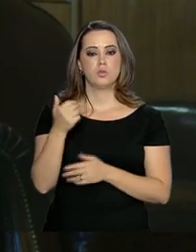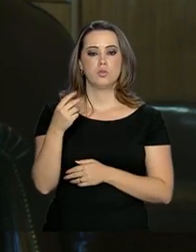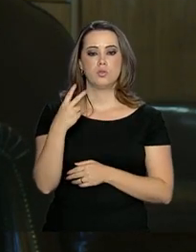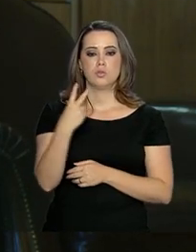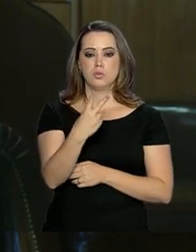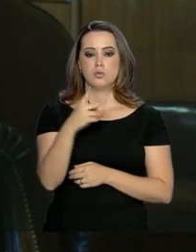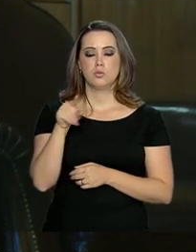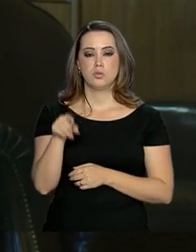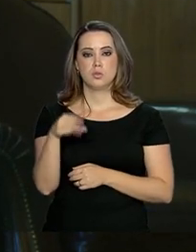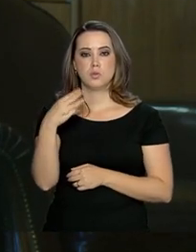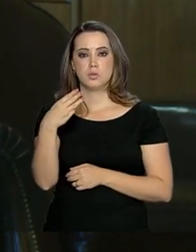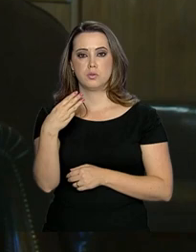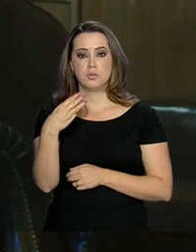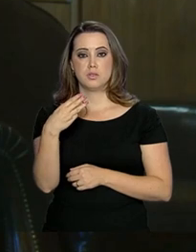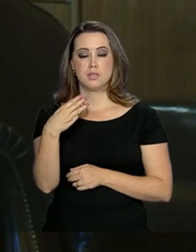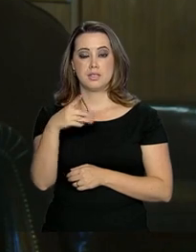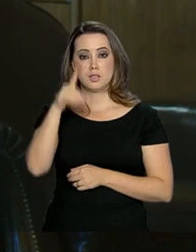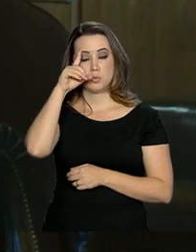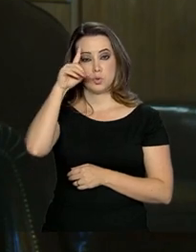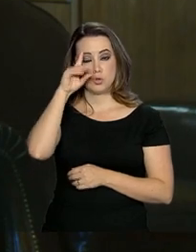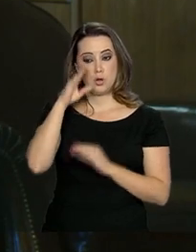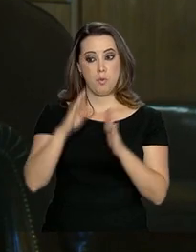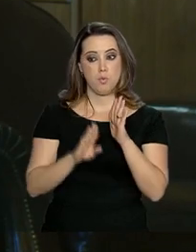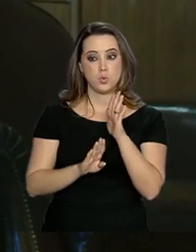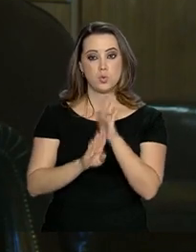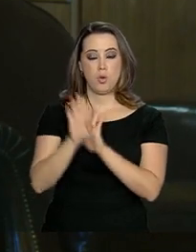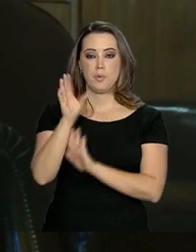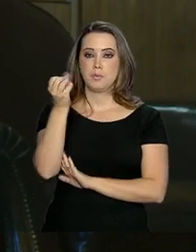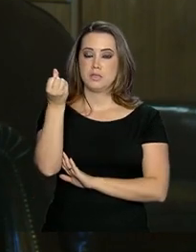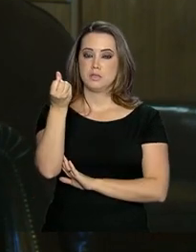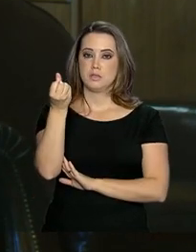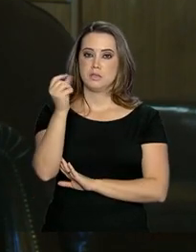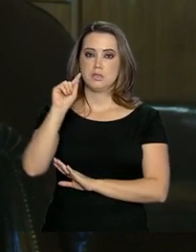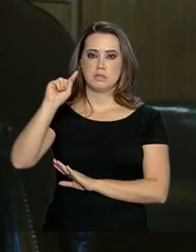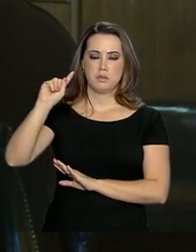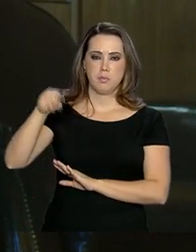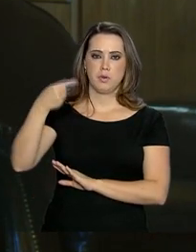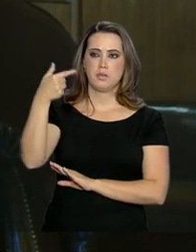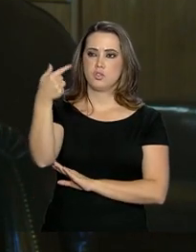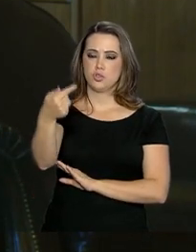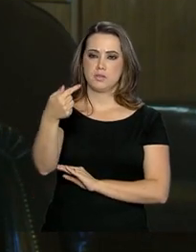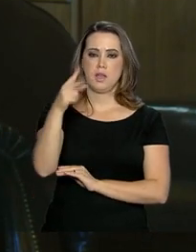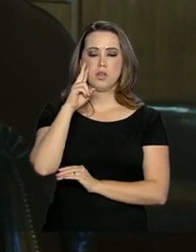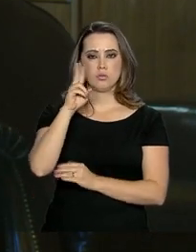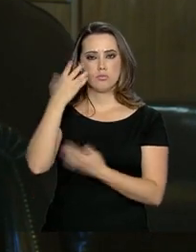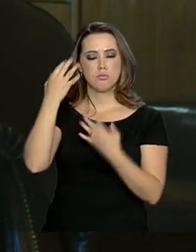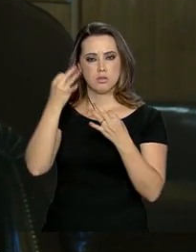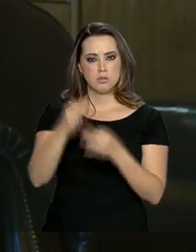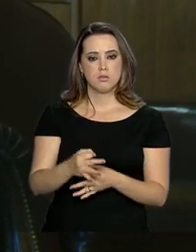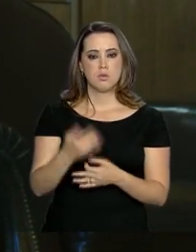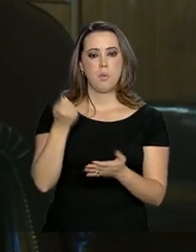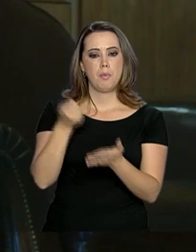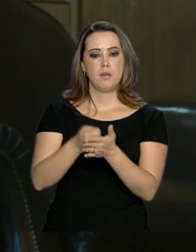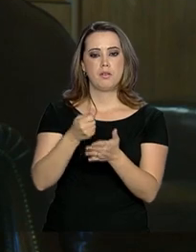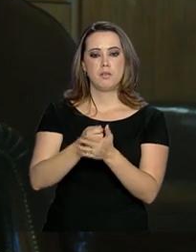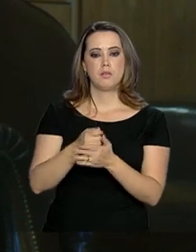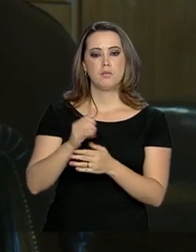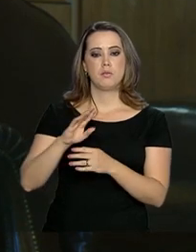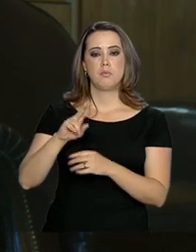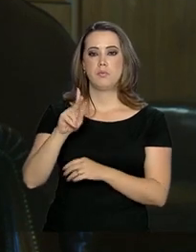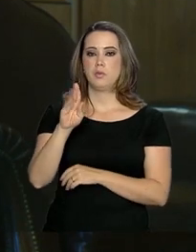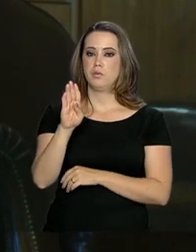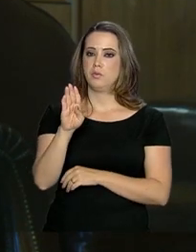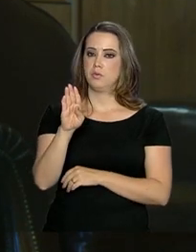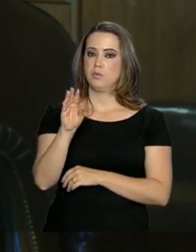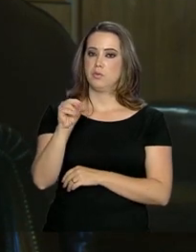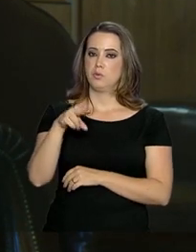,3, 12,4 processos por dia para seis, e a partir do sétimo processo avaliado é o pagamento do bônus. Vamos deixar